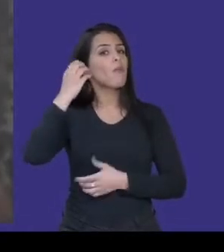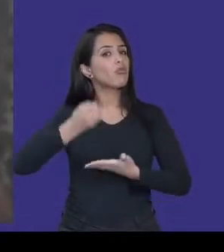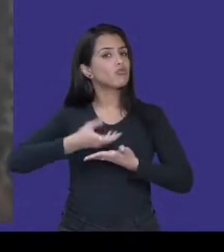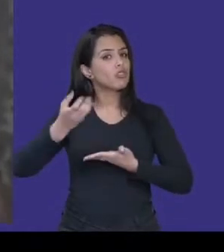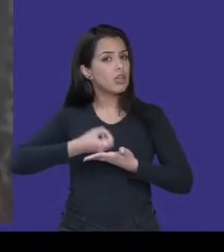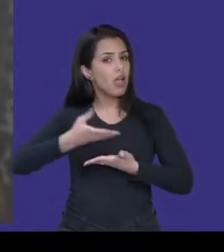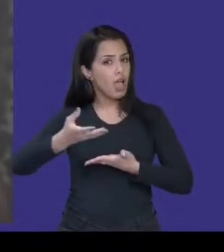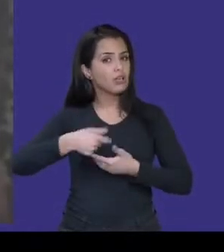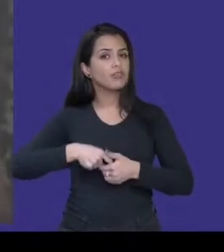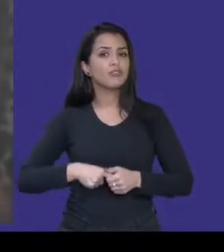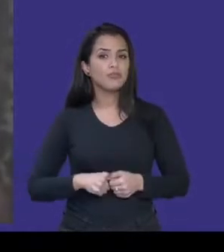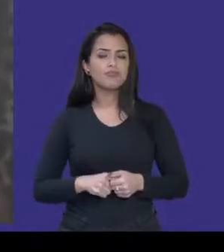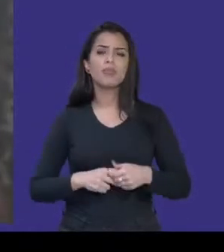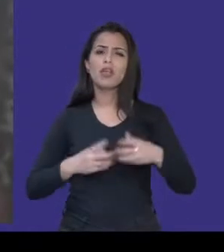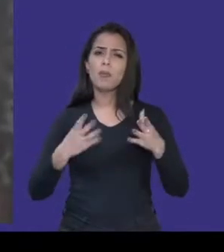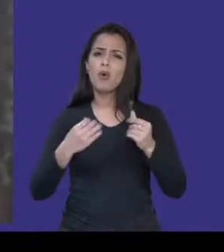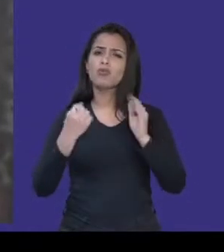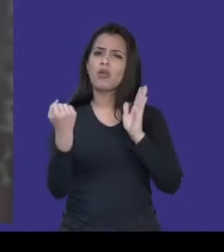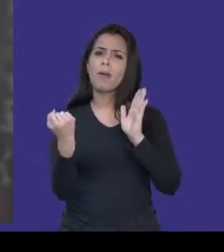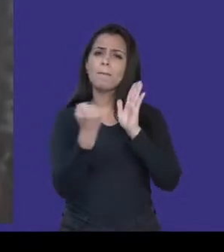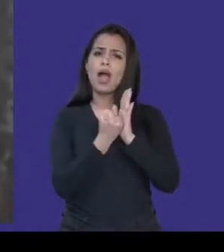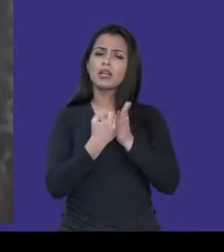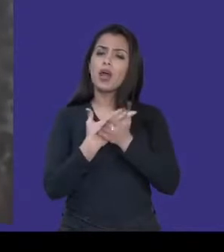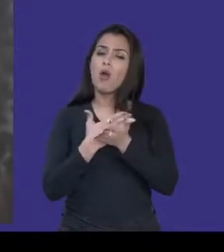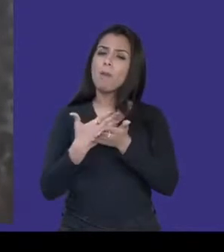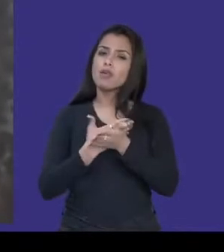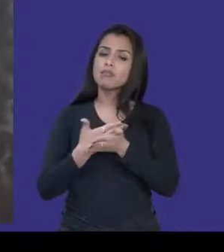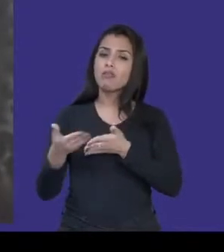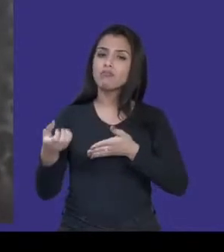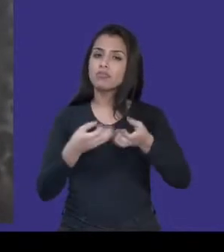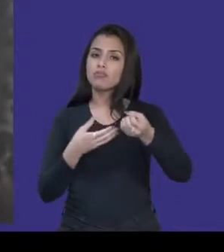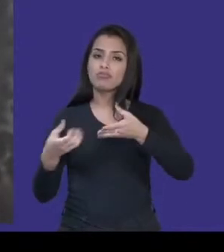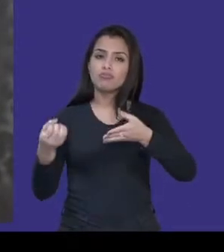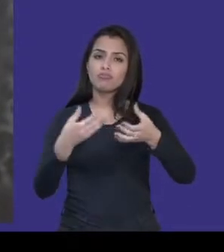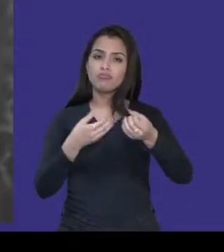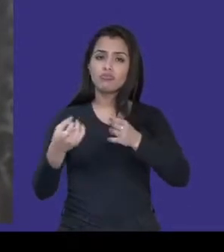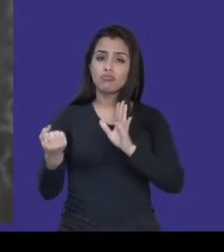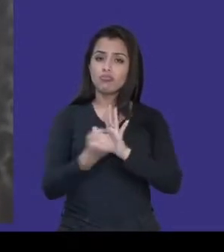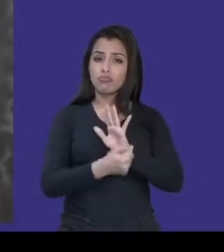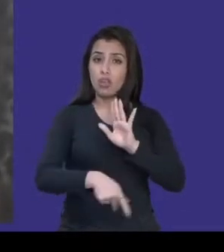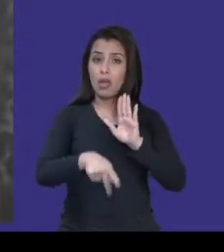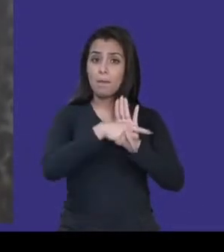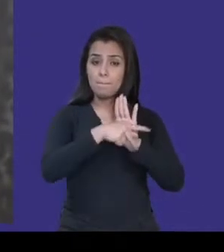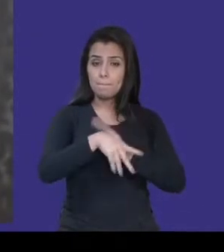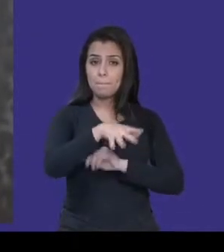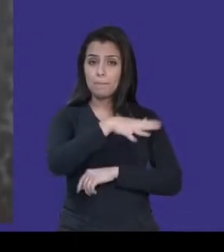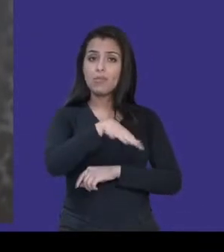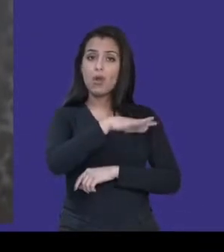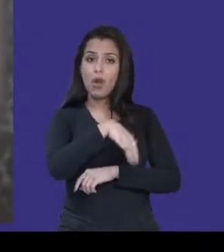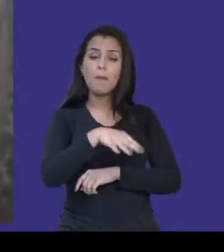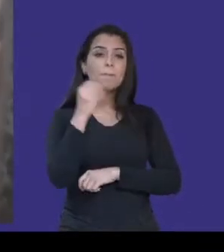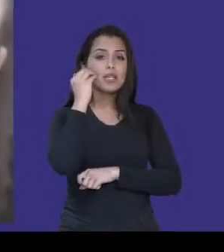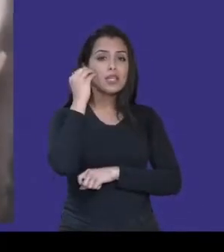marcas estão começando a lançar seus próprios podcasts para compartilhar os seus